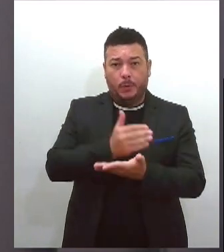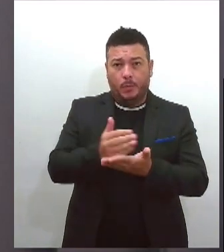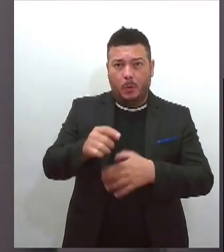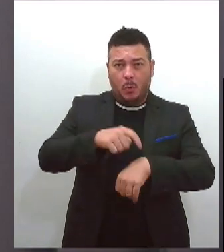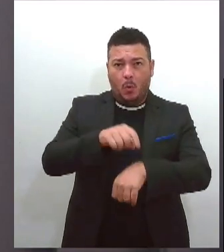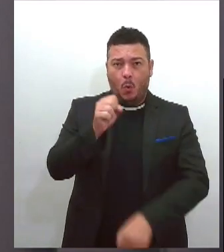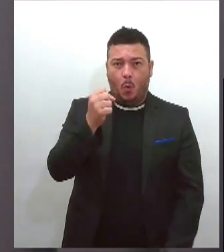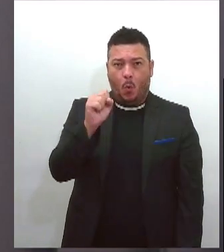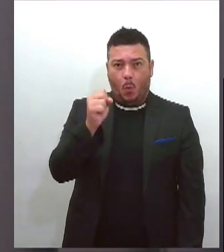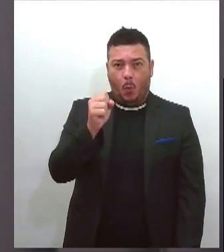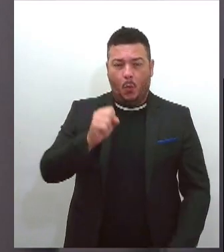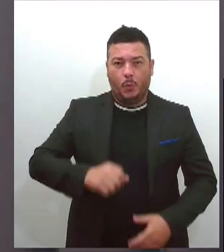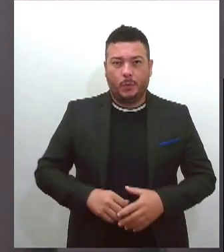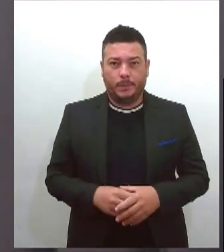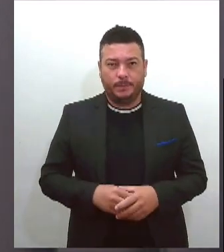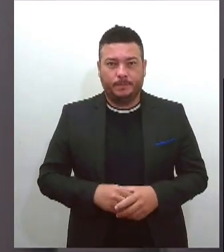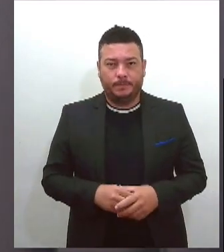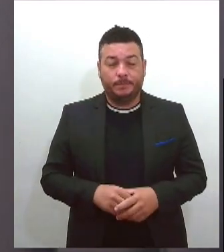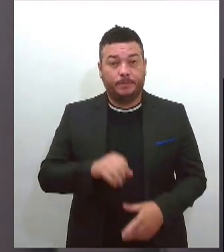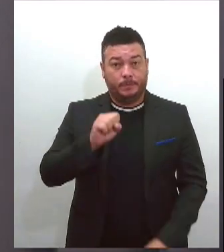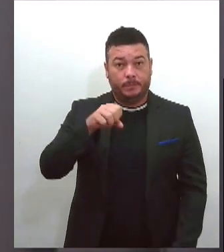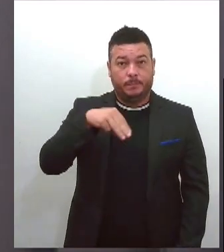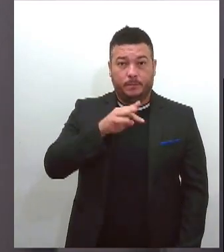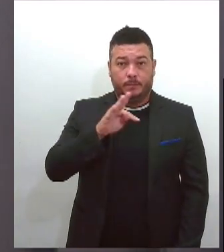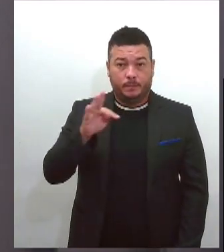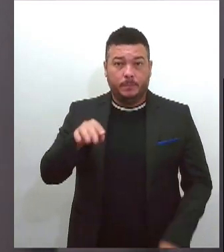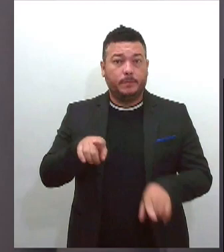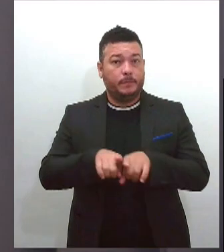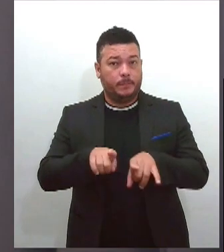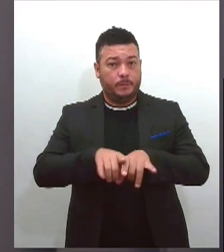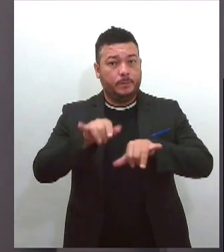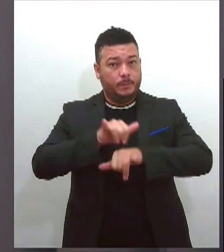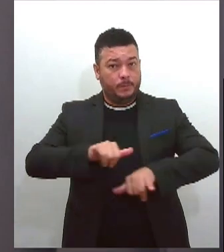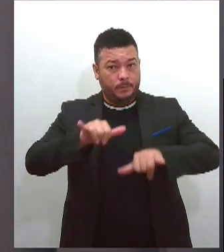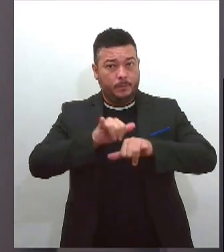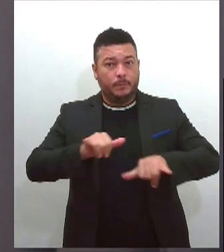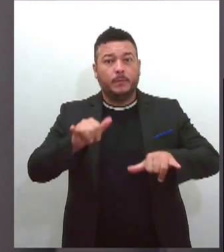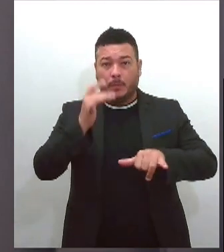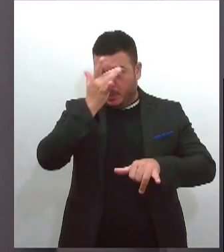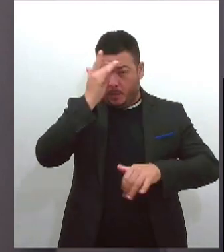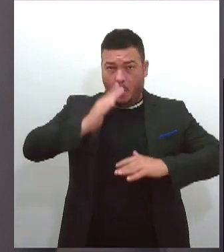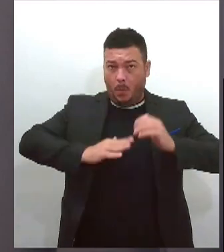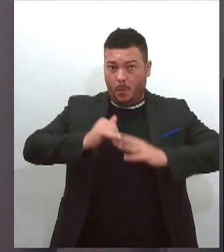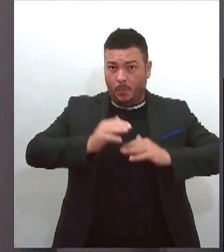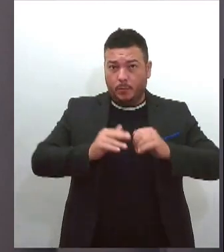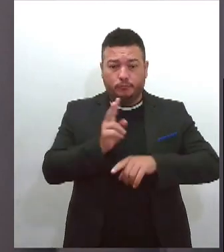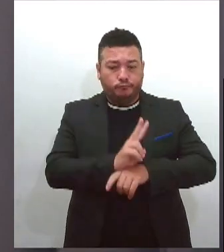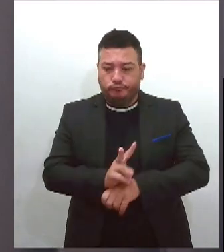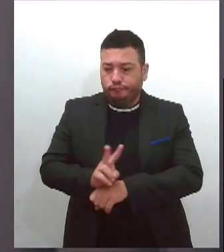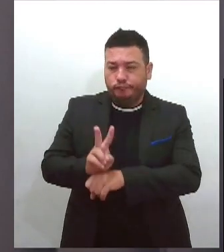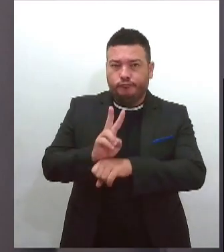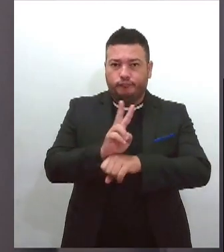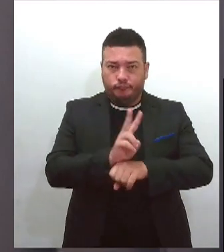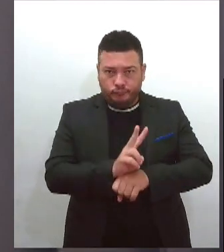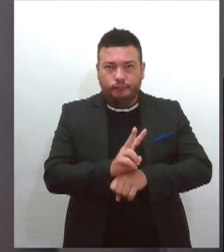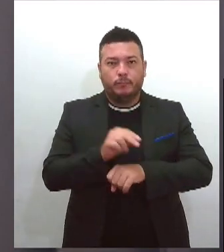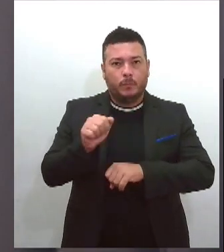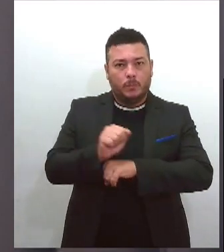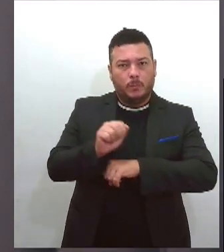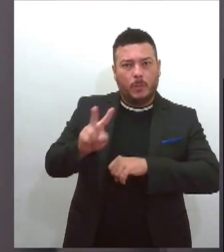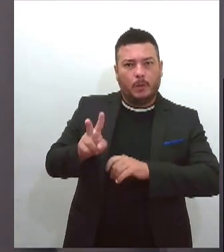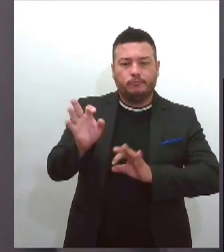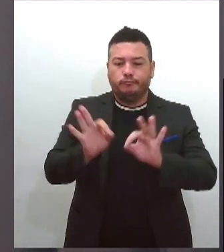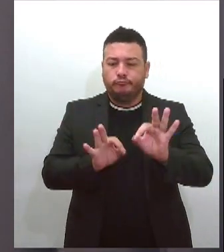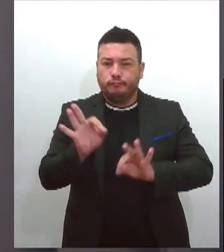horas. A SMTT também informa que agentes de trânsito de Aracaju estarão na Tancredo Neves monitorando o trânsito.